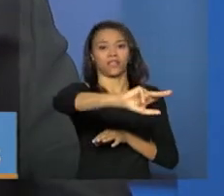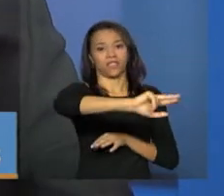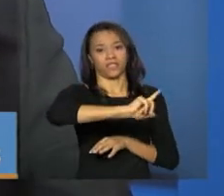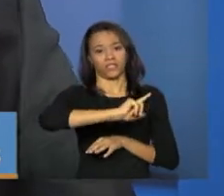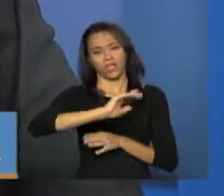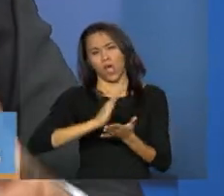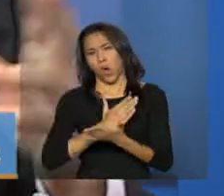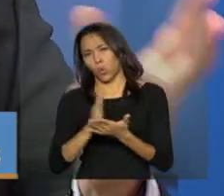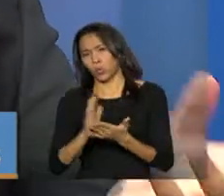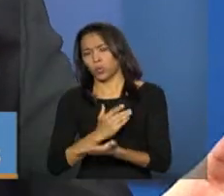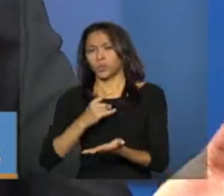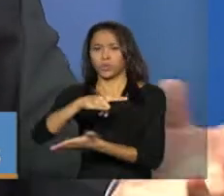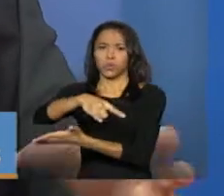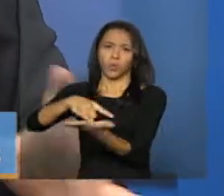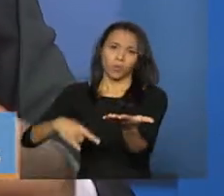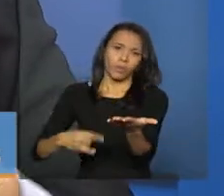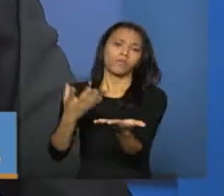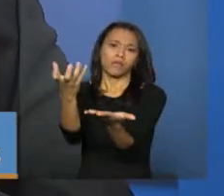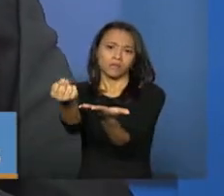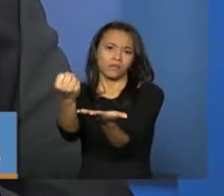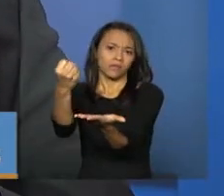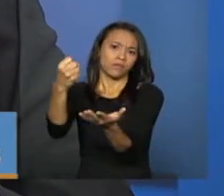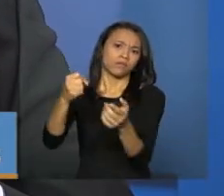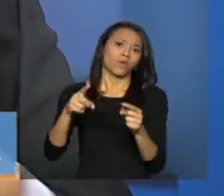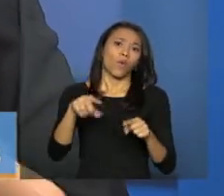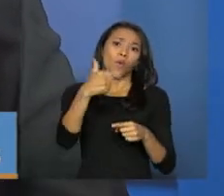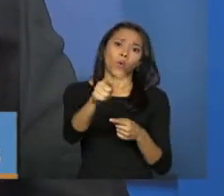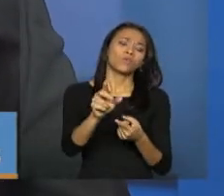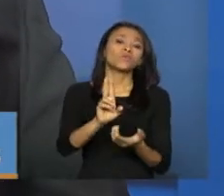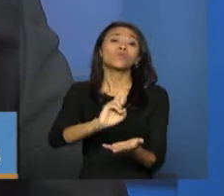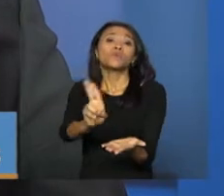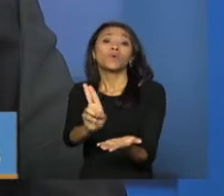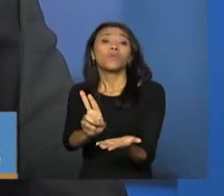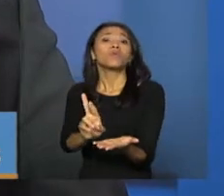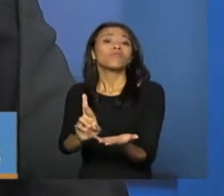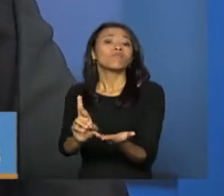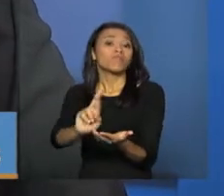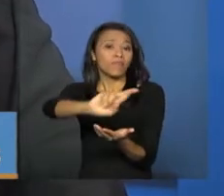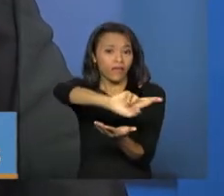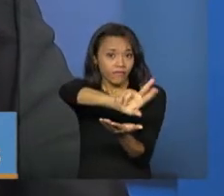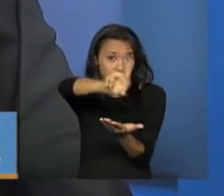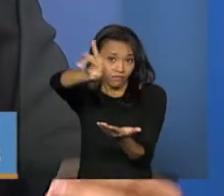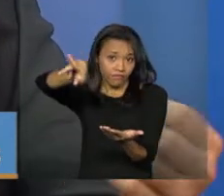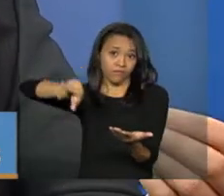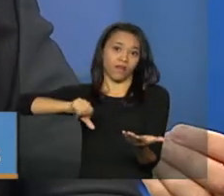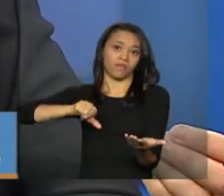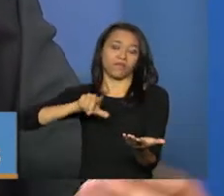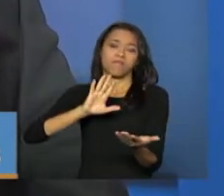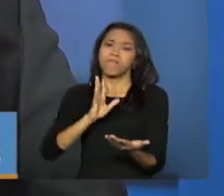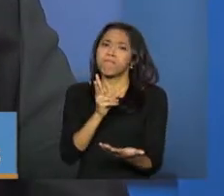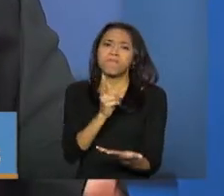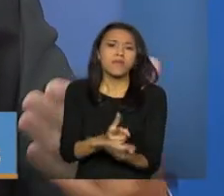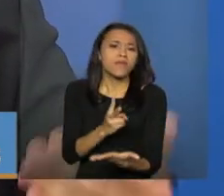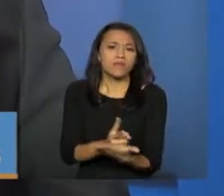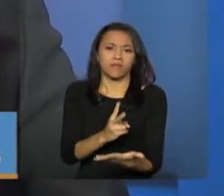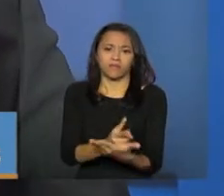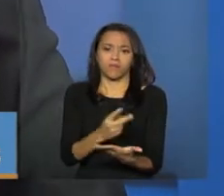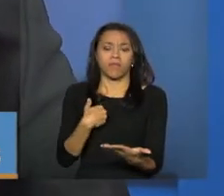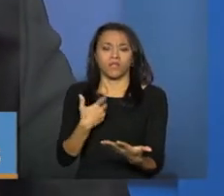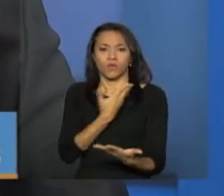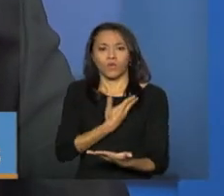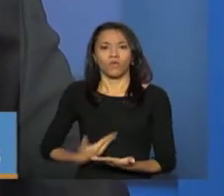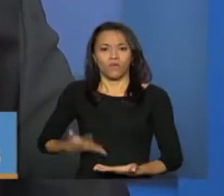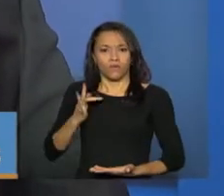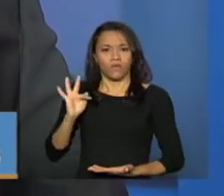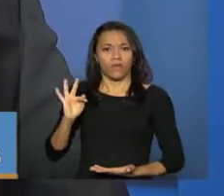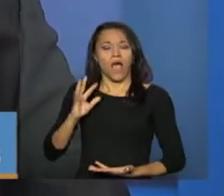de termo de aceite, outros de termo de adesão, mas no caso da União, o gestor municipal, ele aceita por meio de um aplicativo